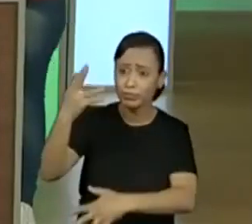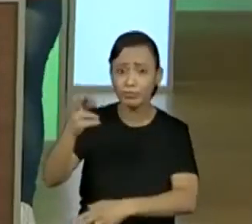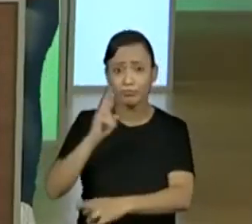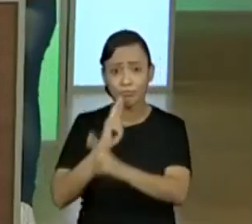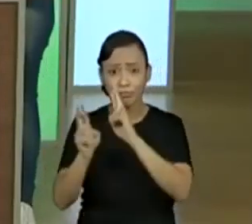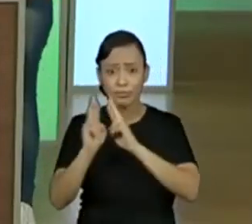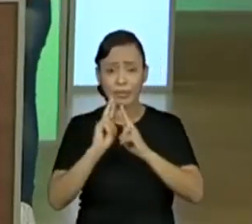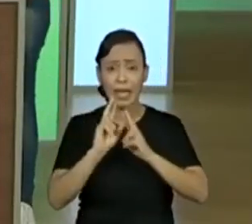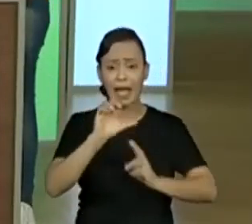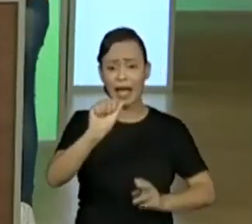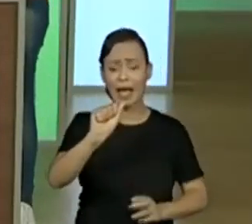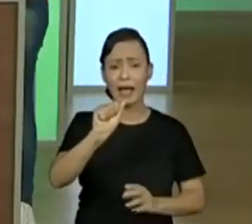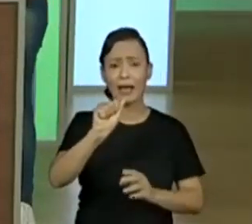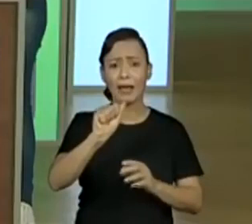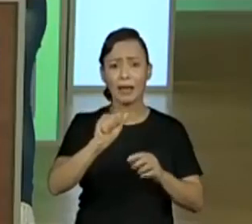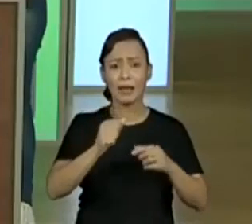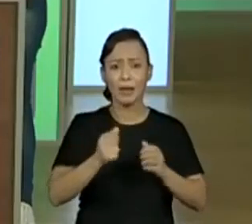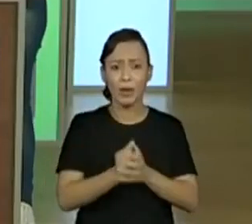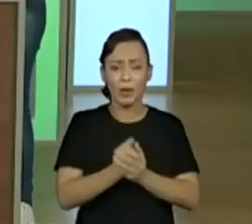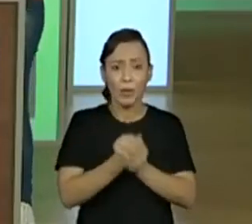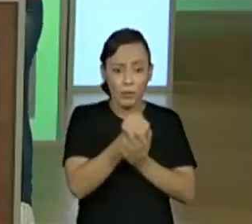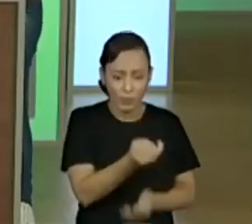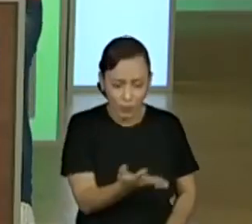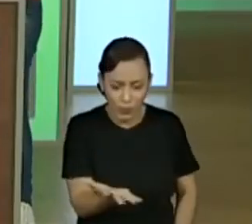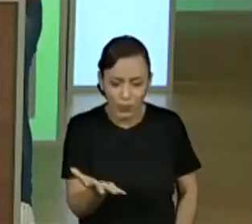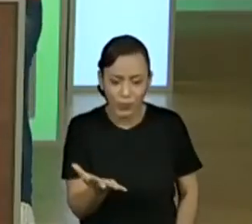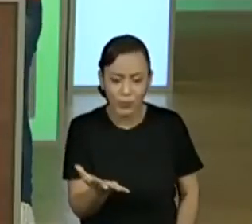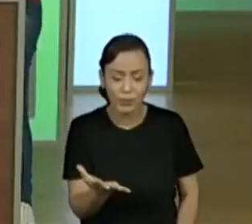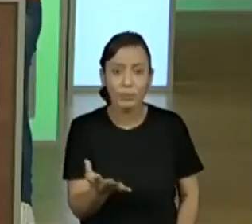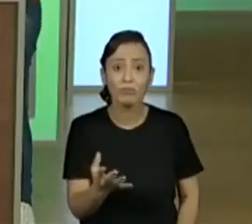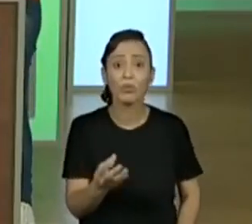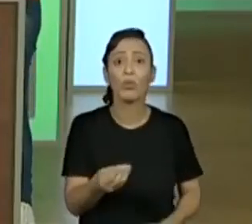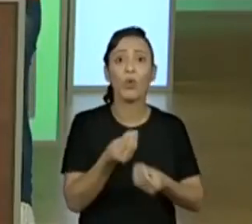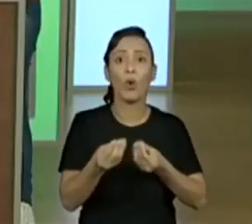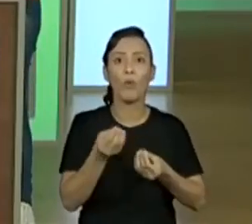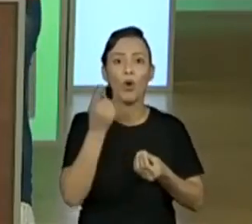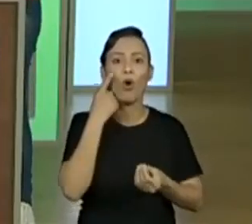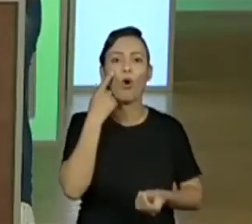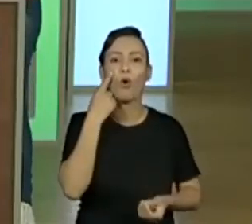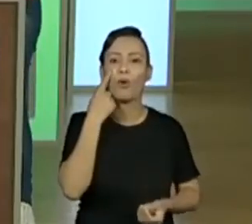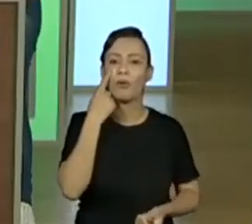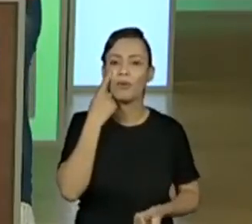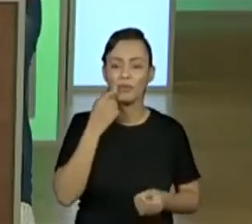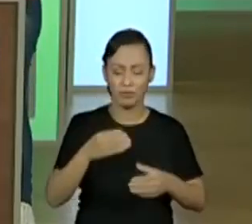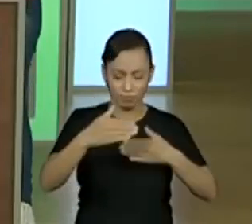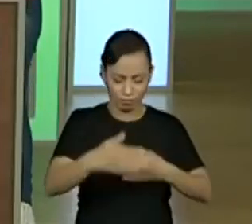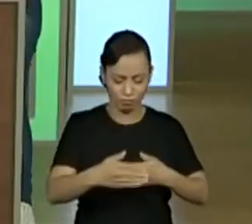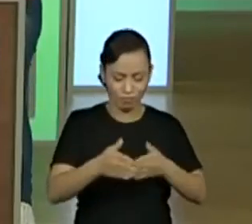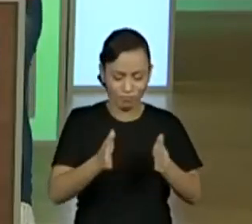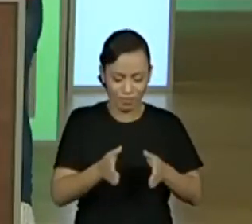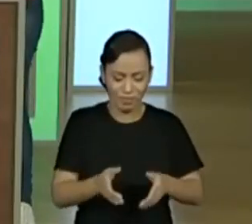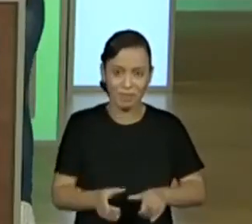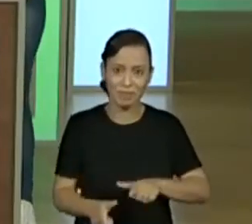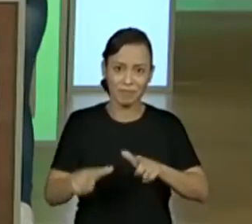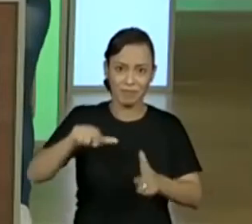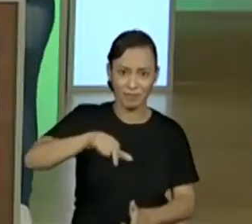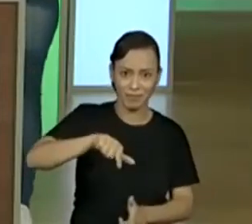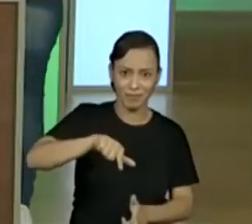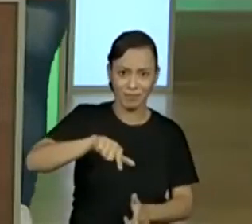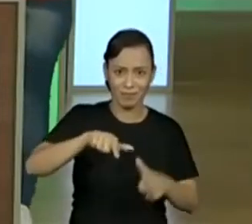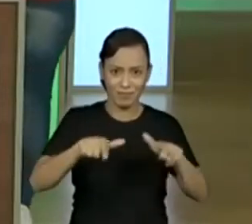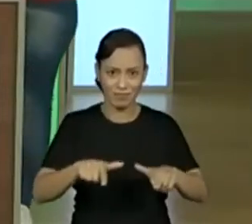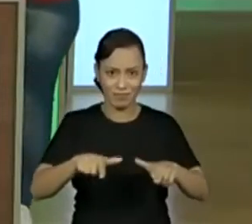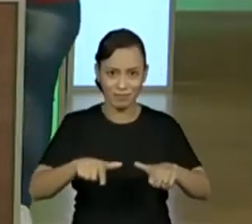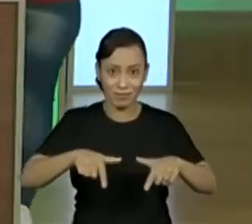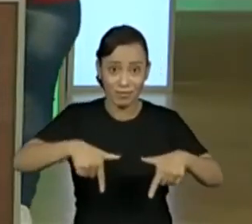tem no A? Olha só. faces. Ah, lembrando da face para eles também, Caiu para cima, eu só vou virar assim para mostrar